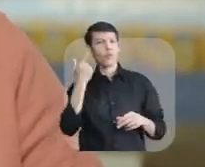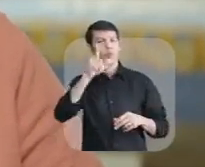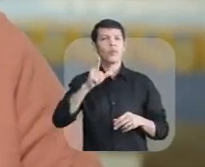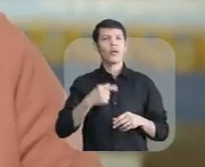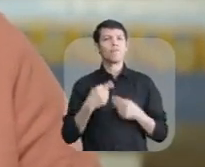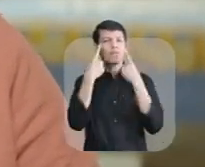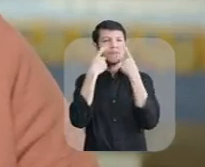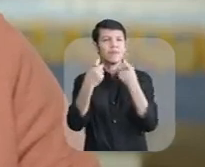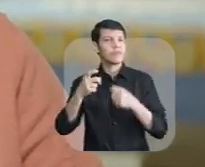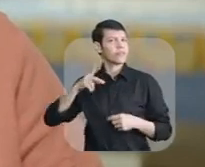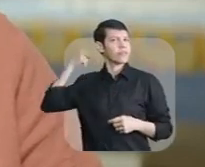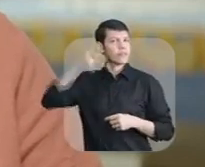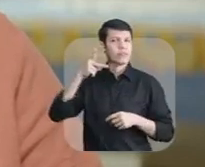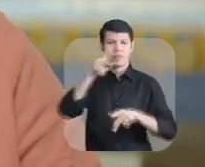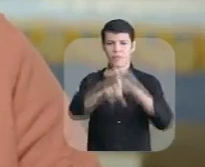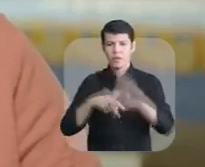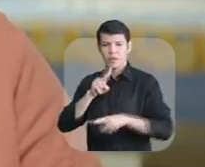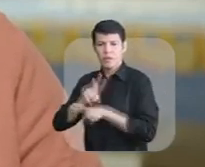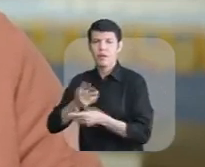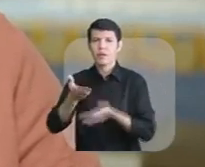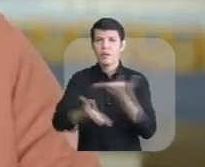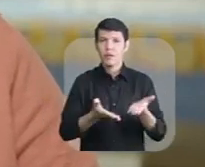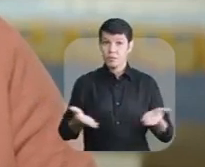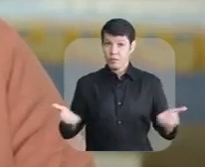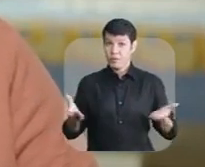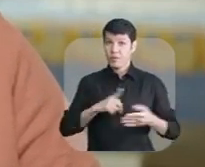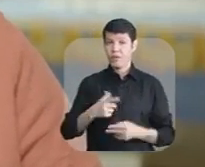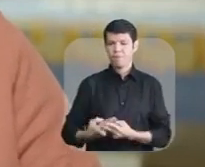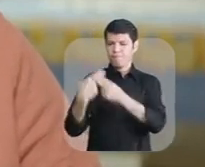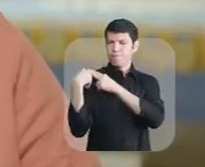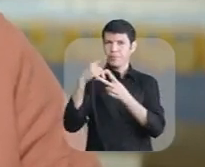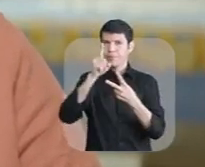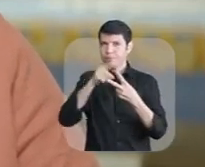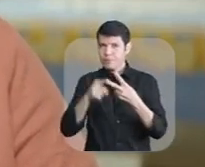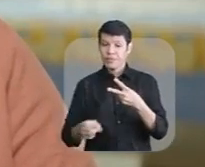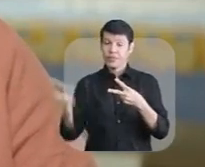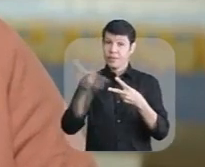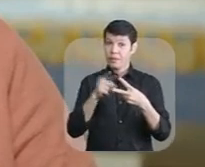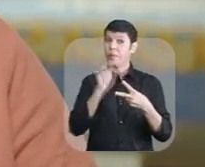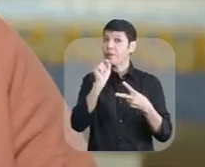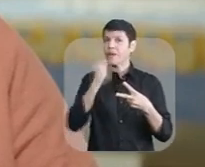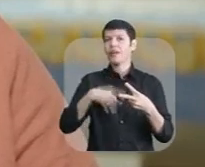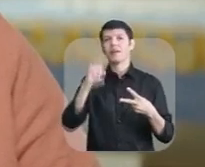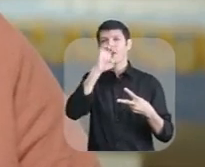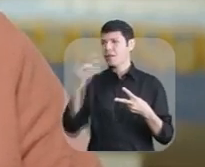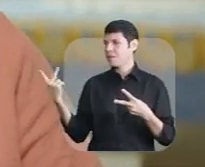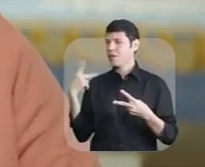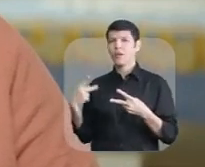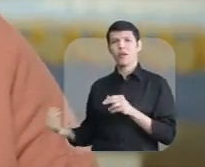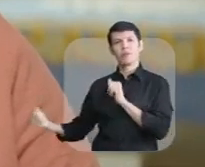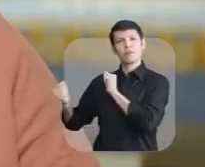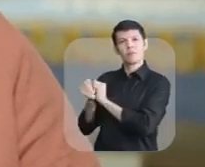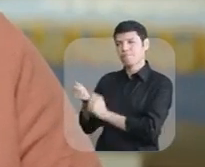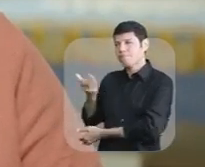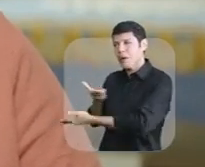lição que entrei na política para transformar a vida das pessoas Hoje tenho duas grandes responsabilidades A primeira é